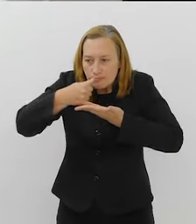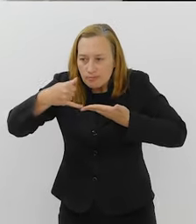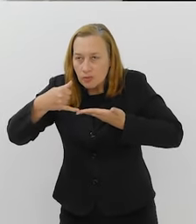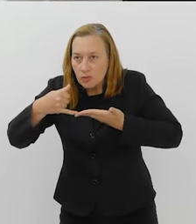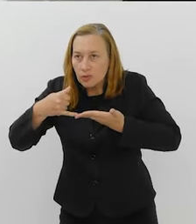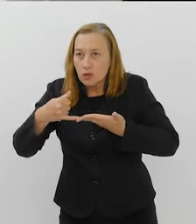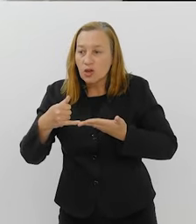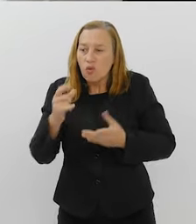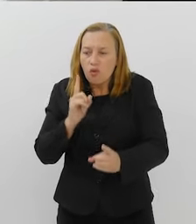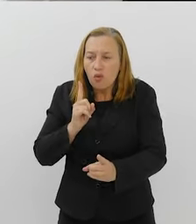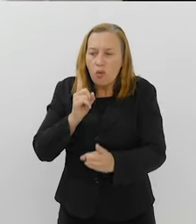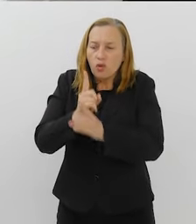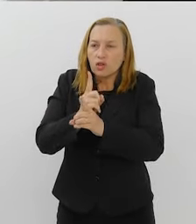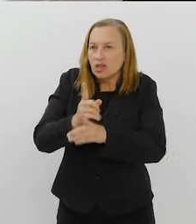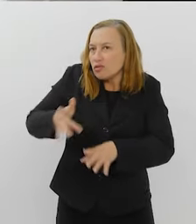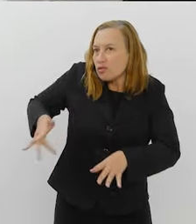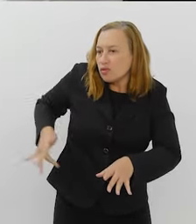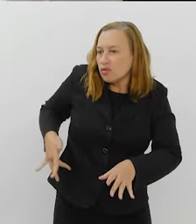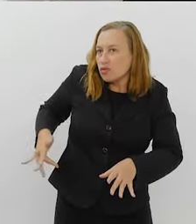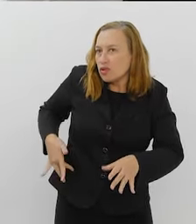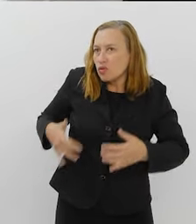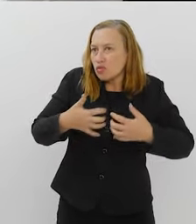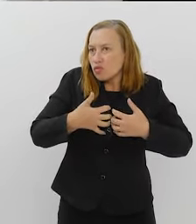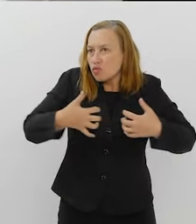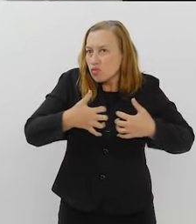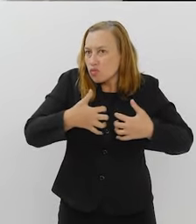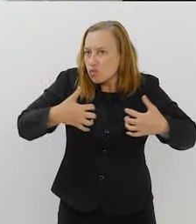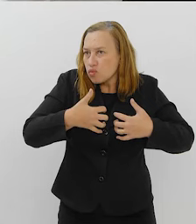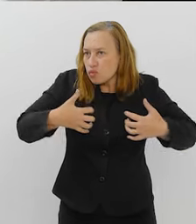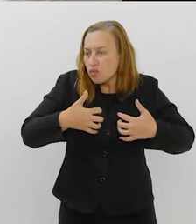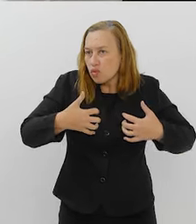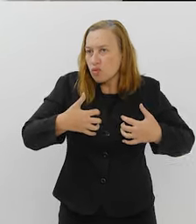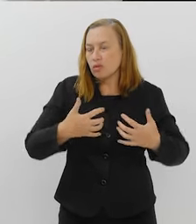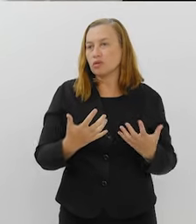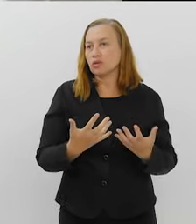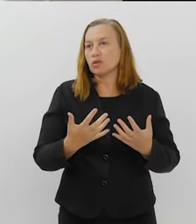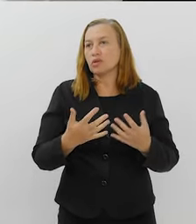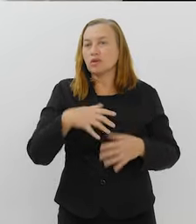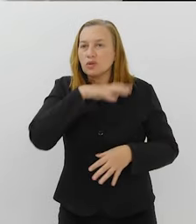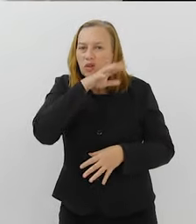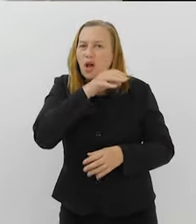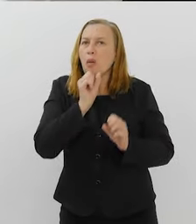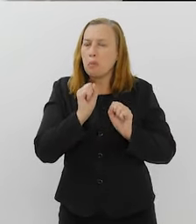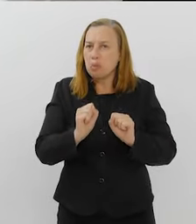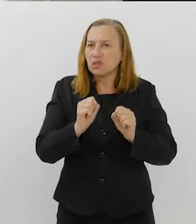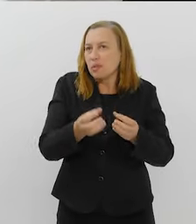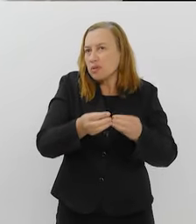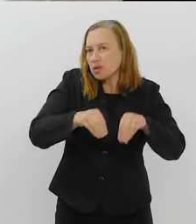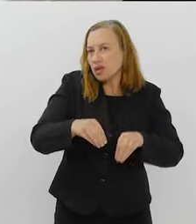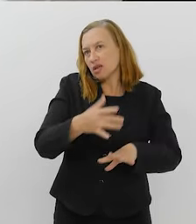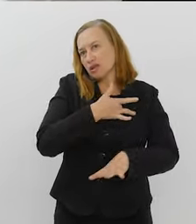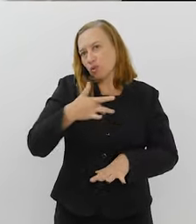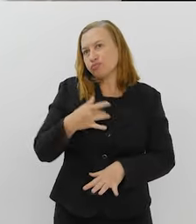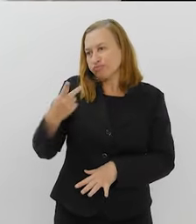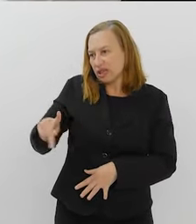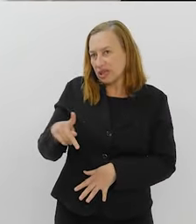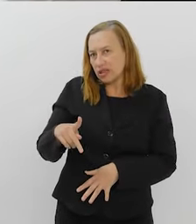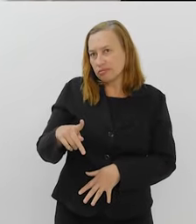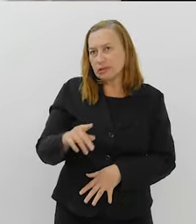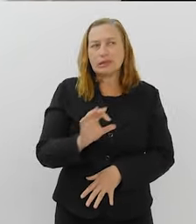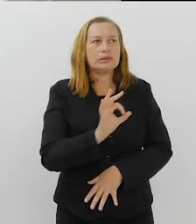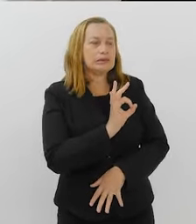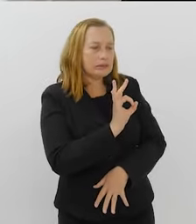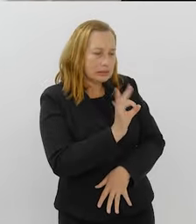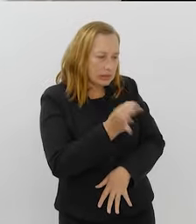fígado e nos músculos dos animais, né? Isso, de alguma forma, pode ter comprometido a saúde deles? Provavelmente.